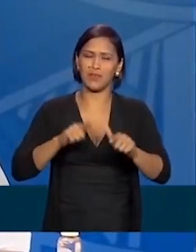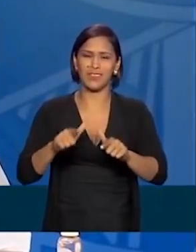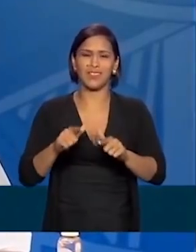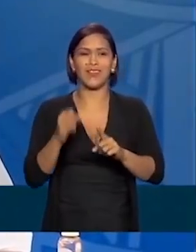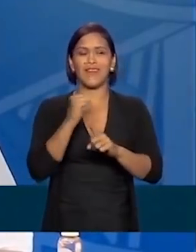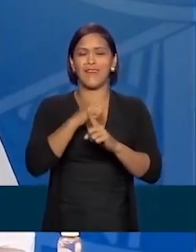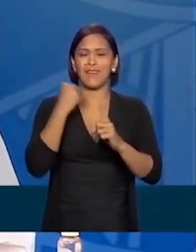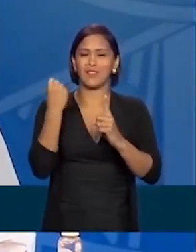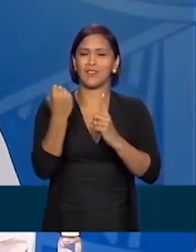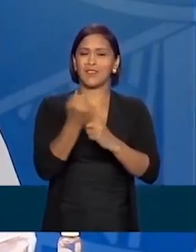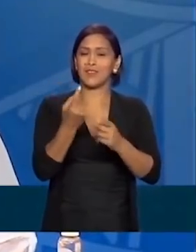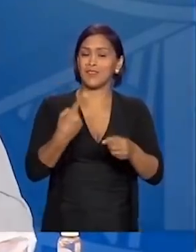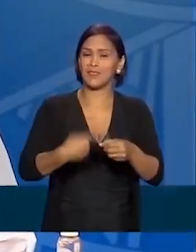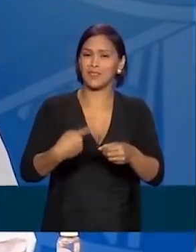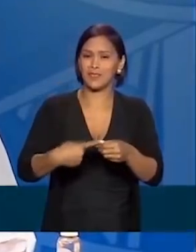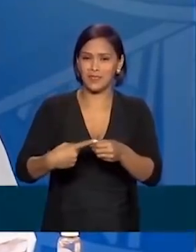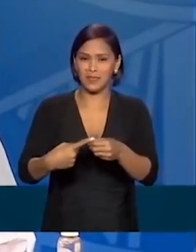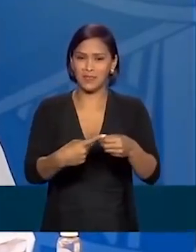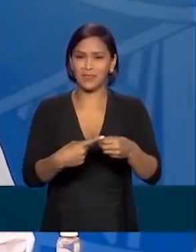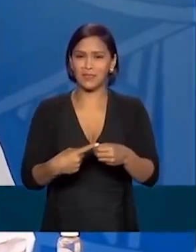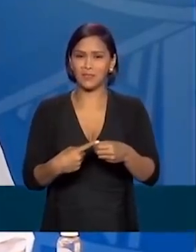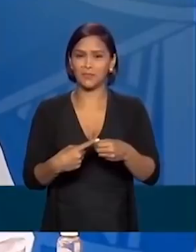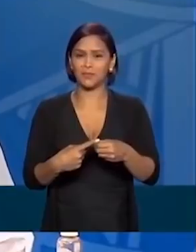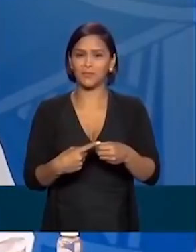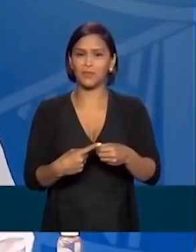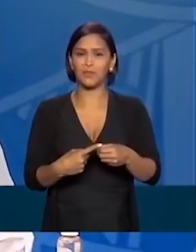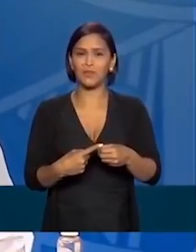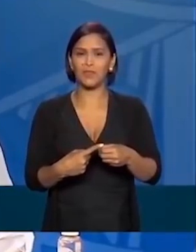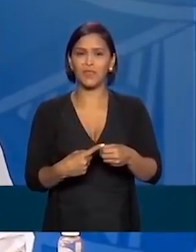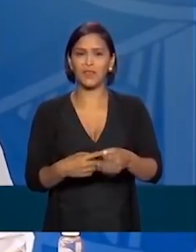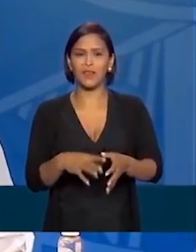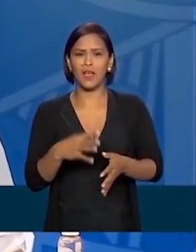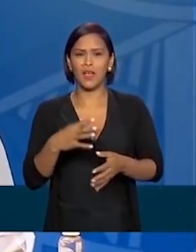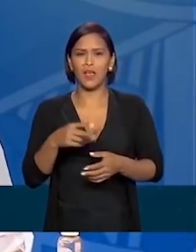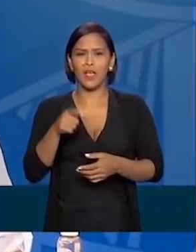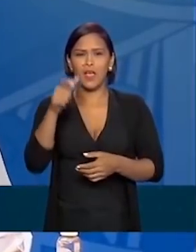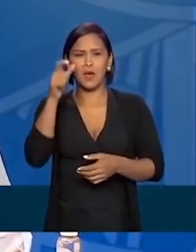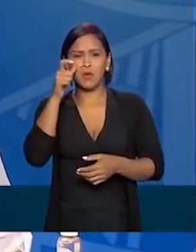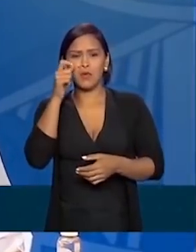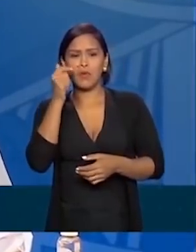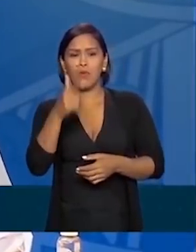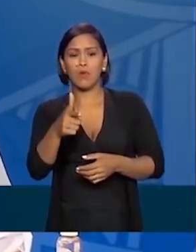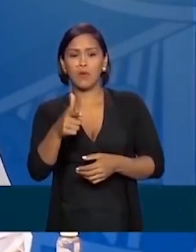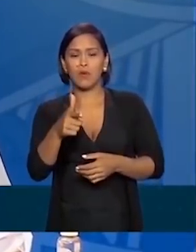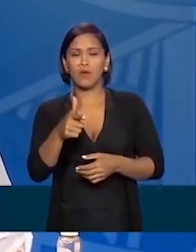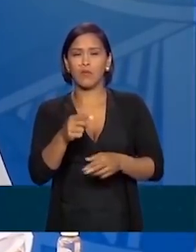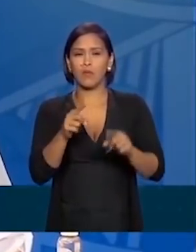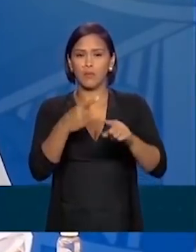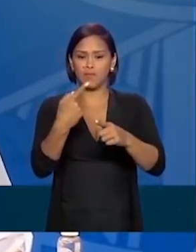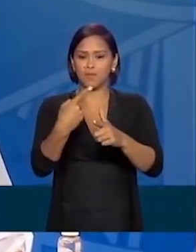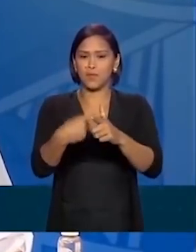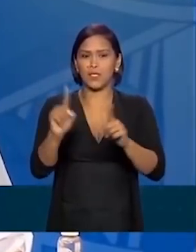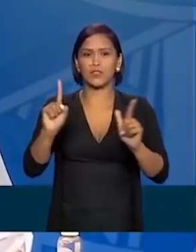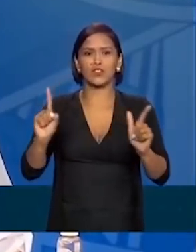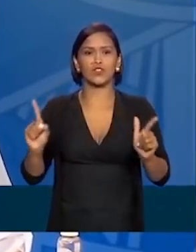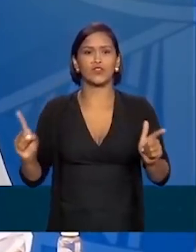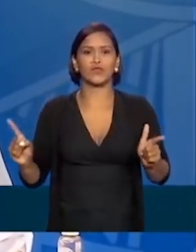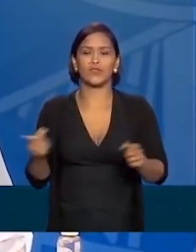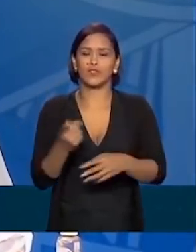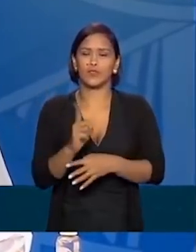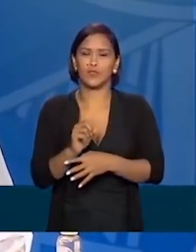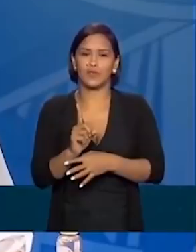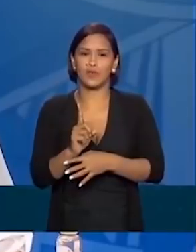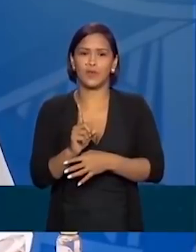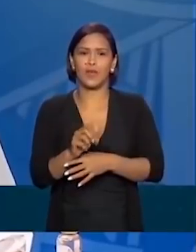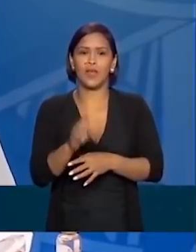urbana. Eu não vejo o mundo dividido nesta maneira. O que eu vejo é o mundo, cada um